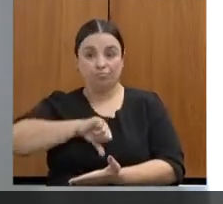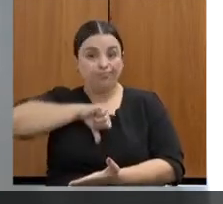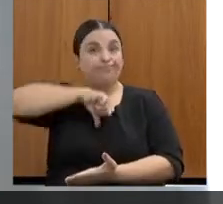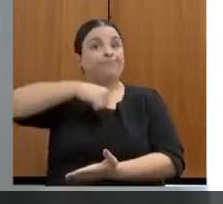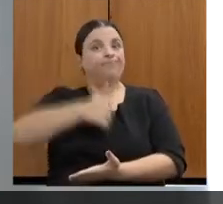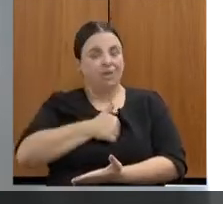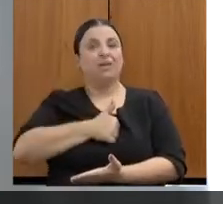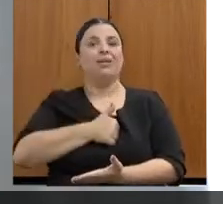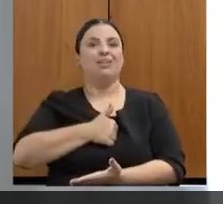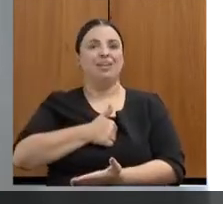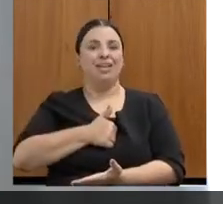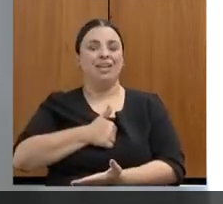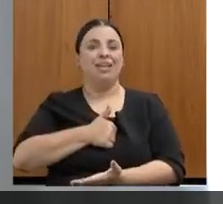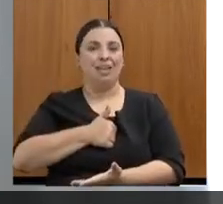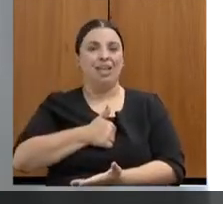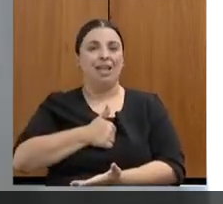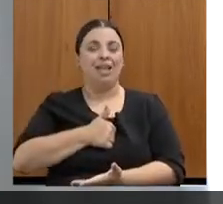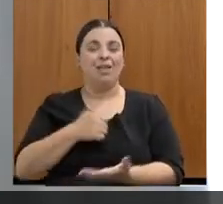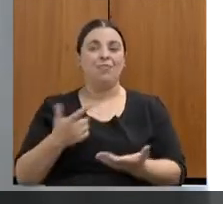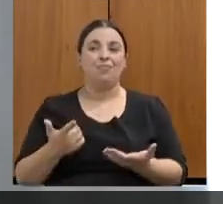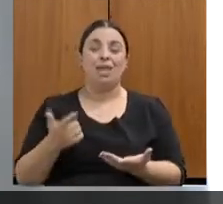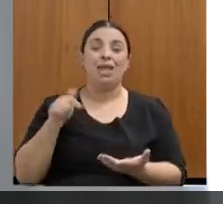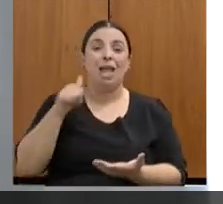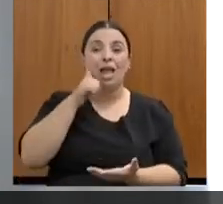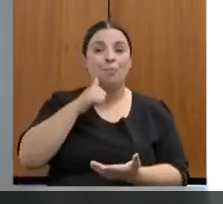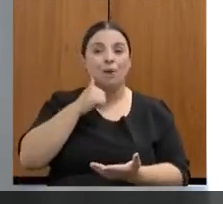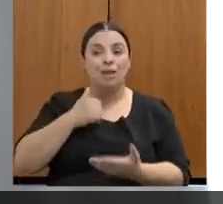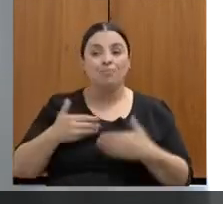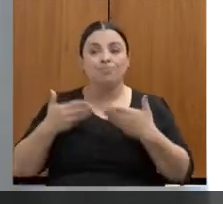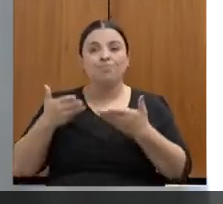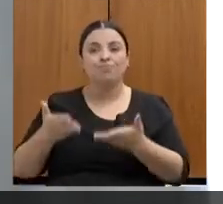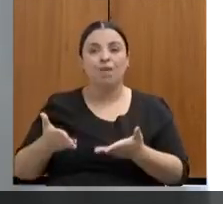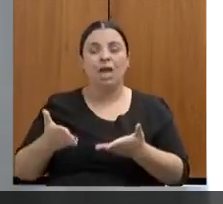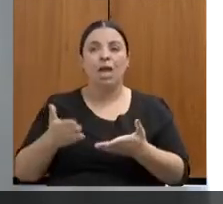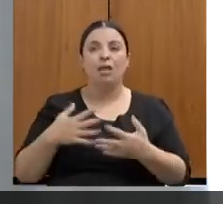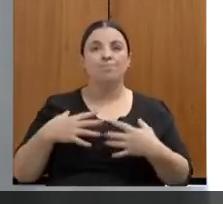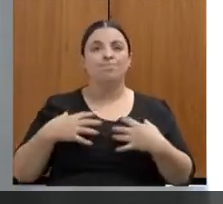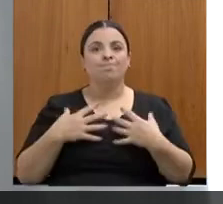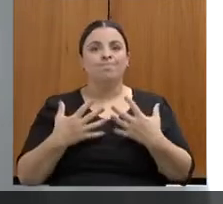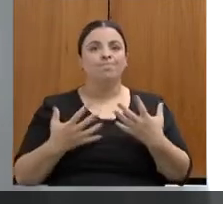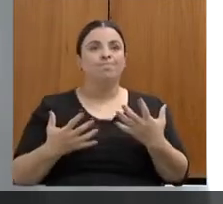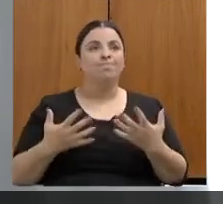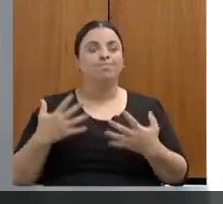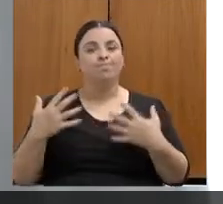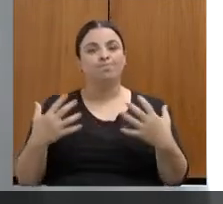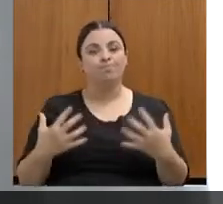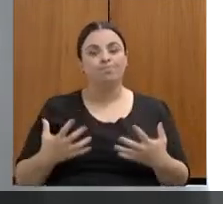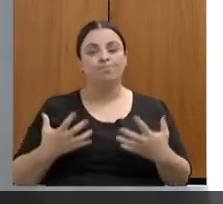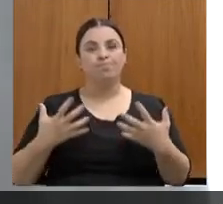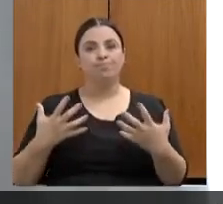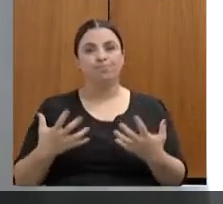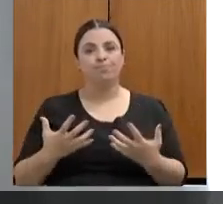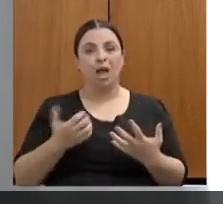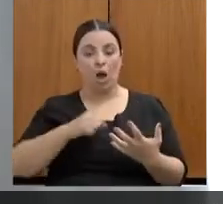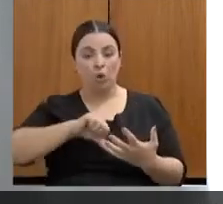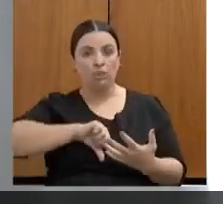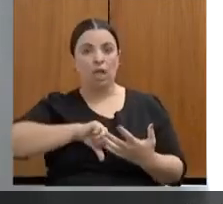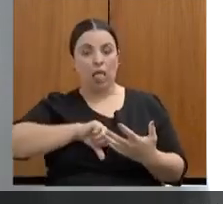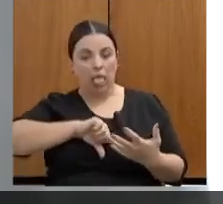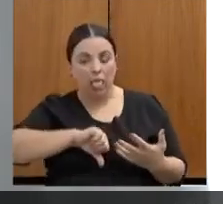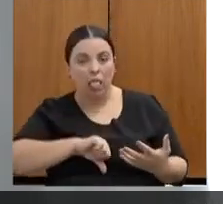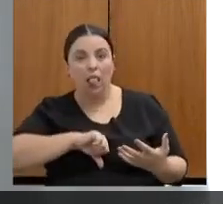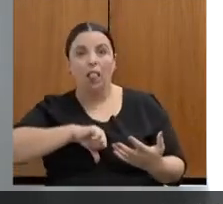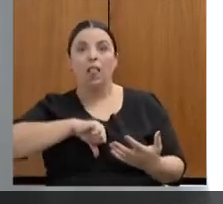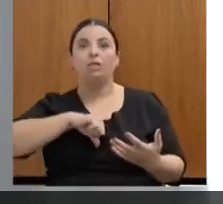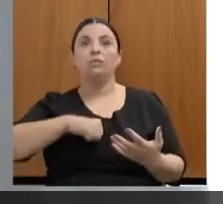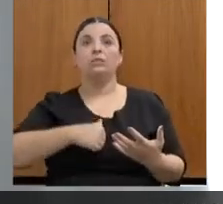ela tem a oportunidade ali de ter a autoestima dela renovada, ela tem acesso a